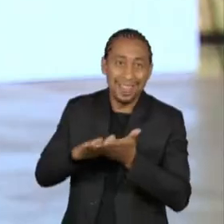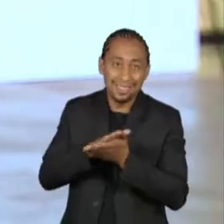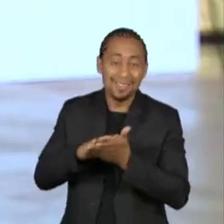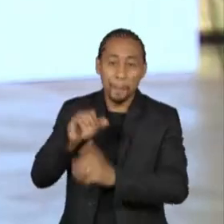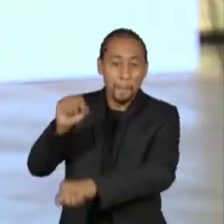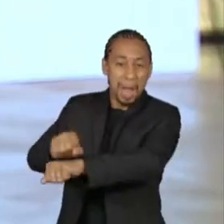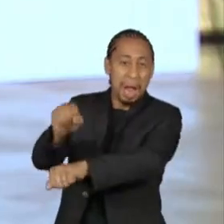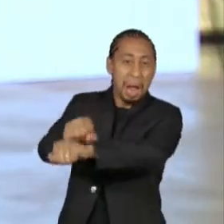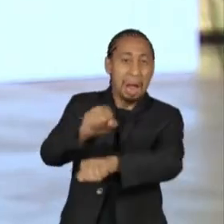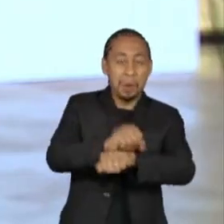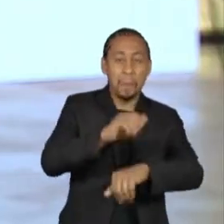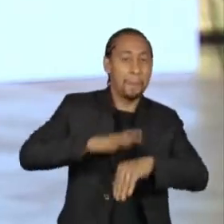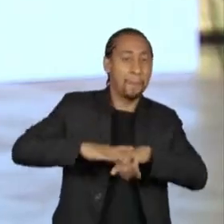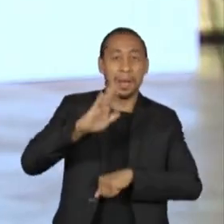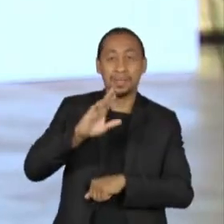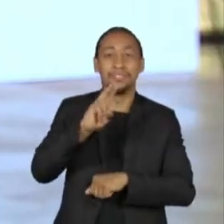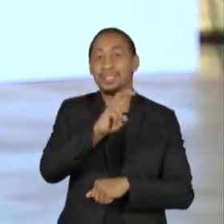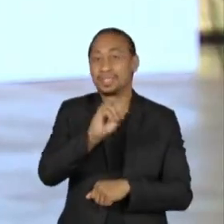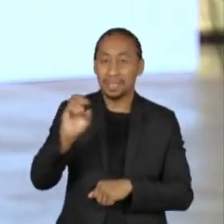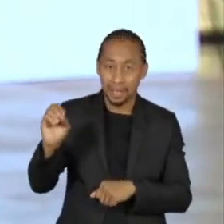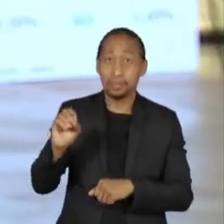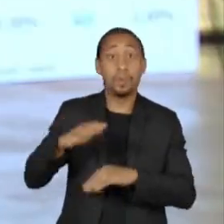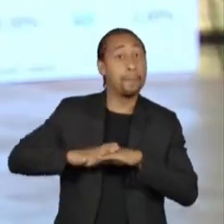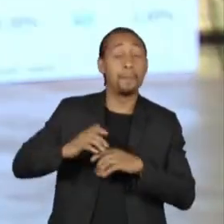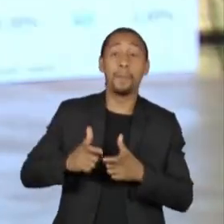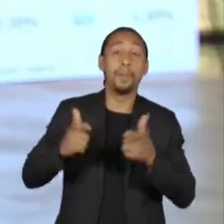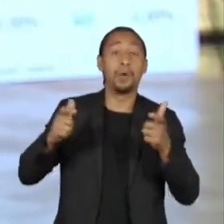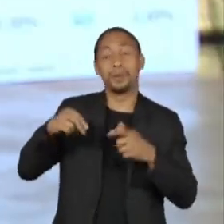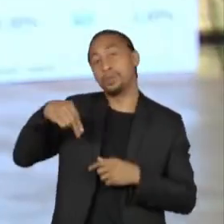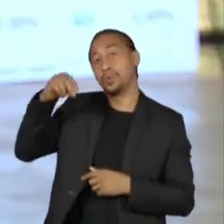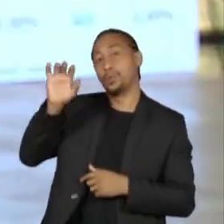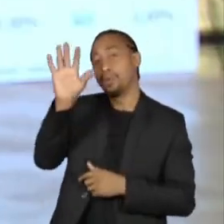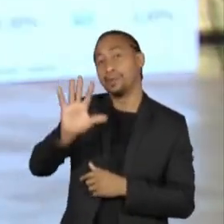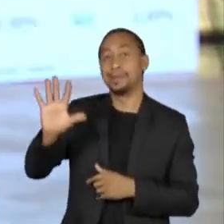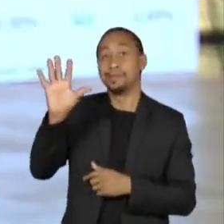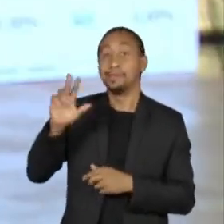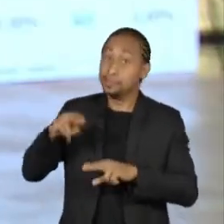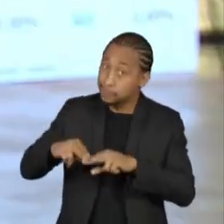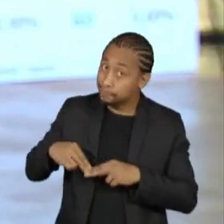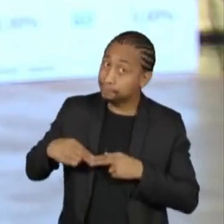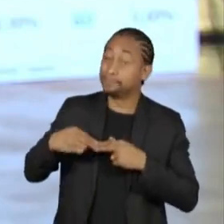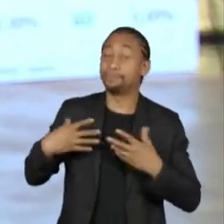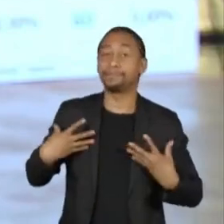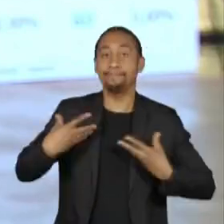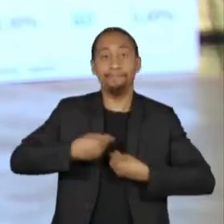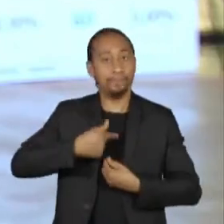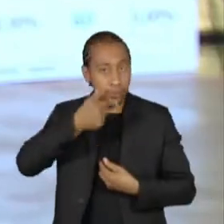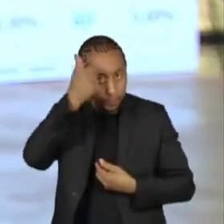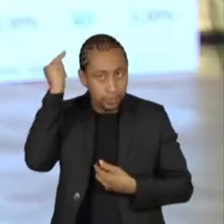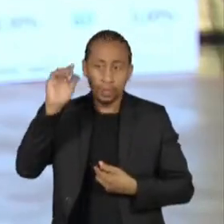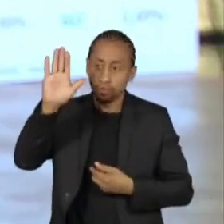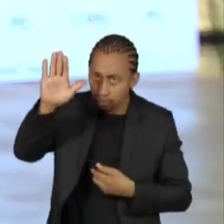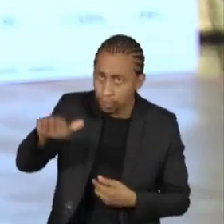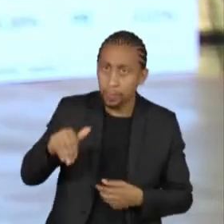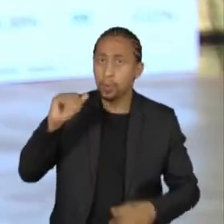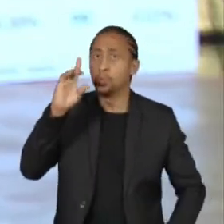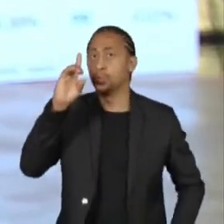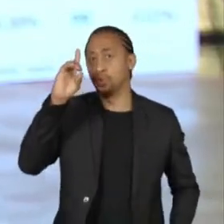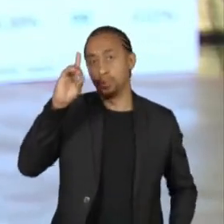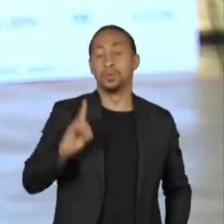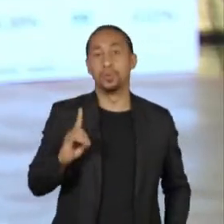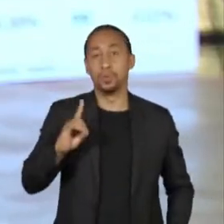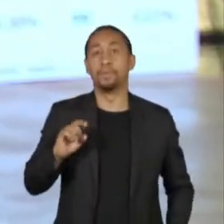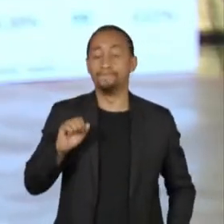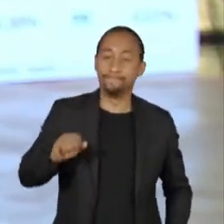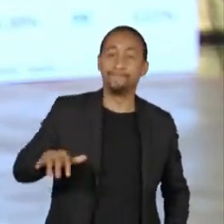em todo o país neste domingo, a maioria no Nordeste. Por causa disso, o ministro Alexandre de Moraes convocou o diretor-geral